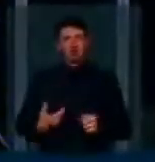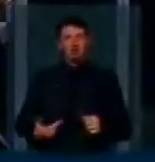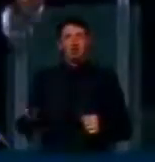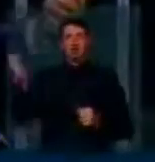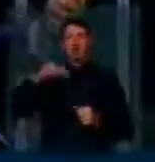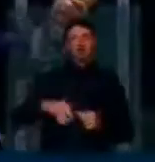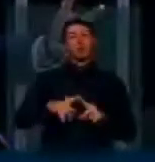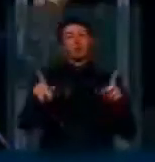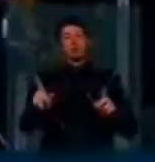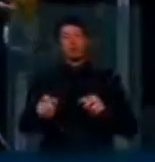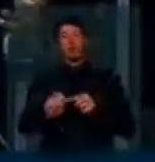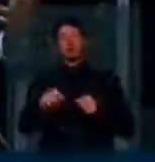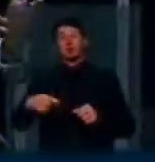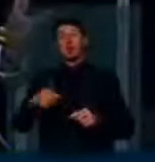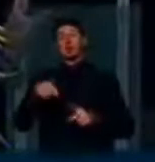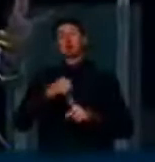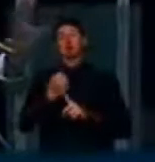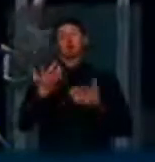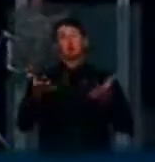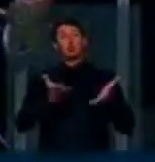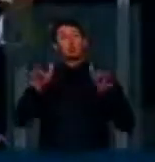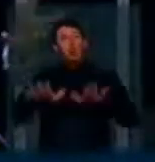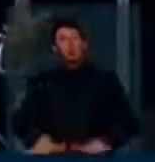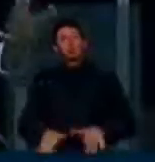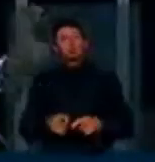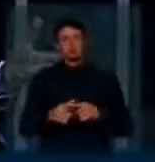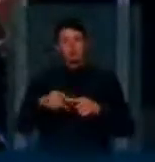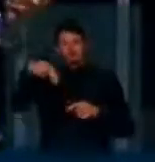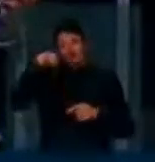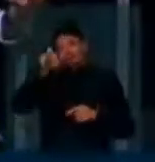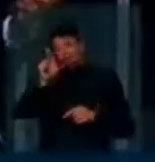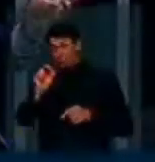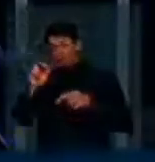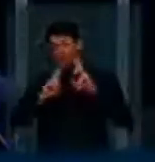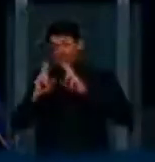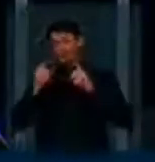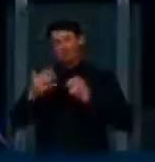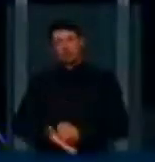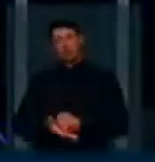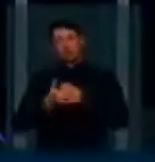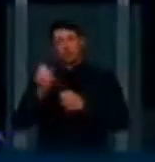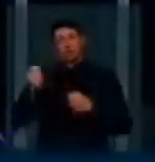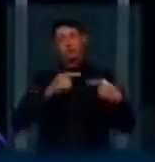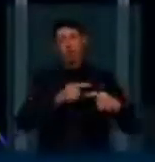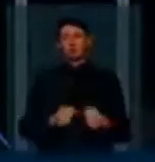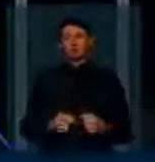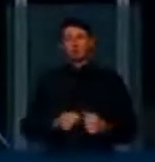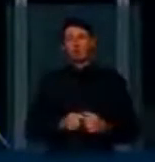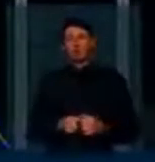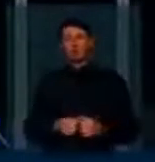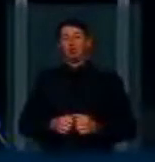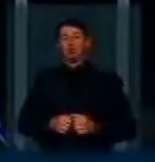mas foi construído pela sociedade. Vamos tratá-lo assim, porque a neutralidade da rede vai precisar do apoio também da oposição para